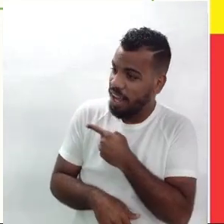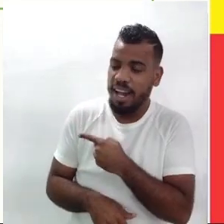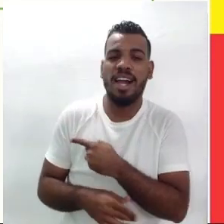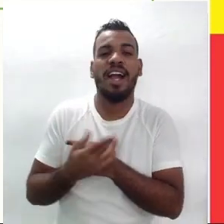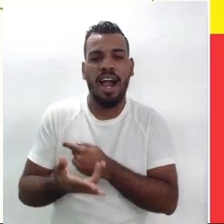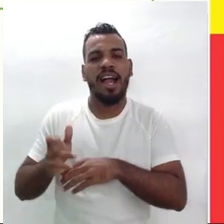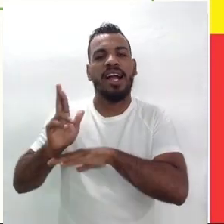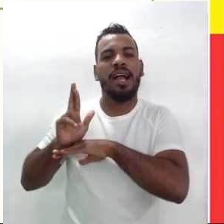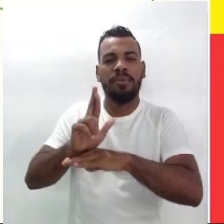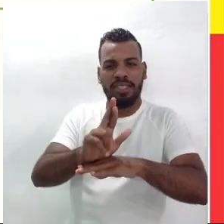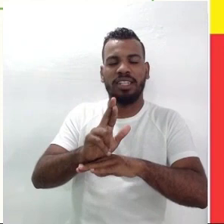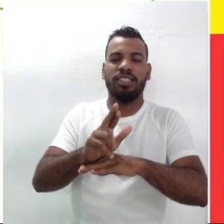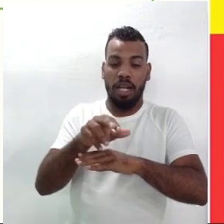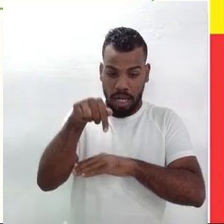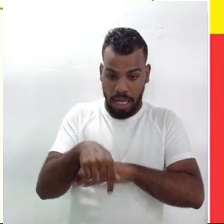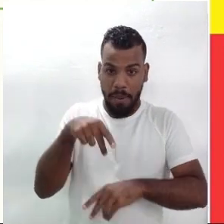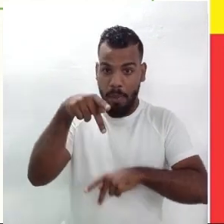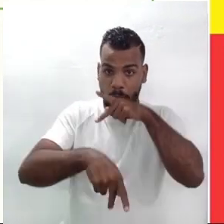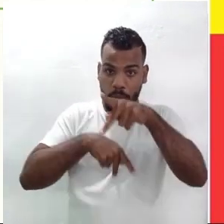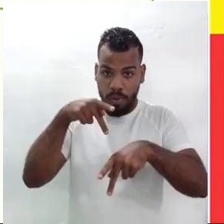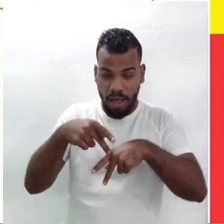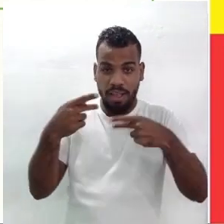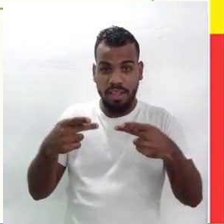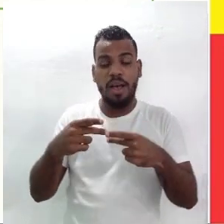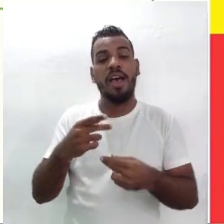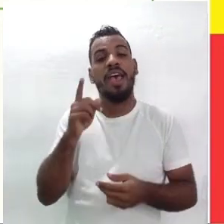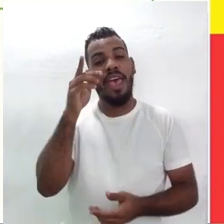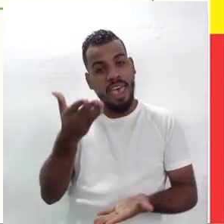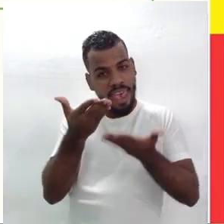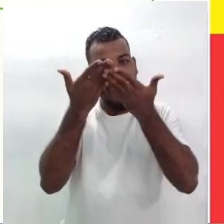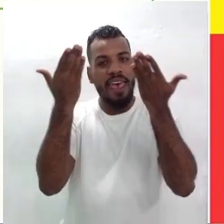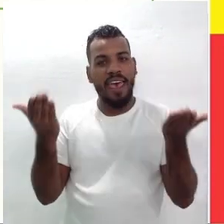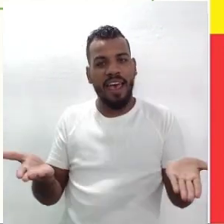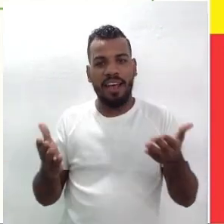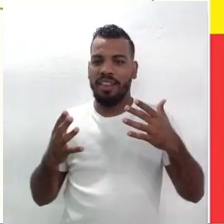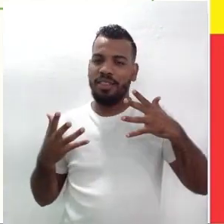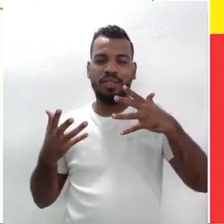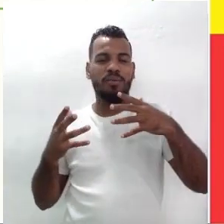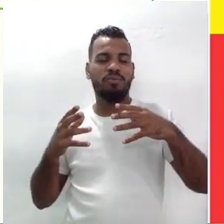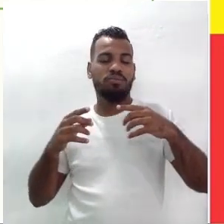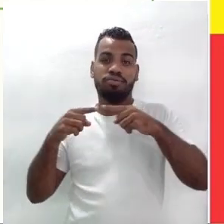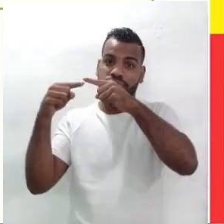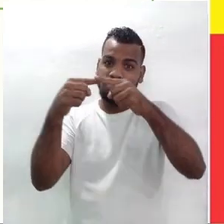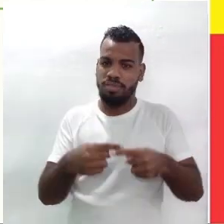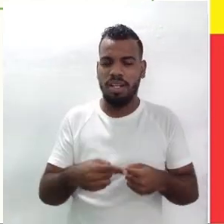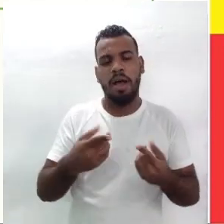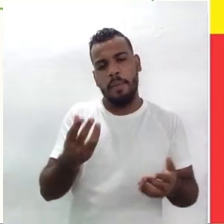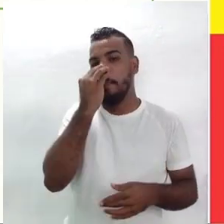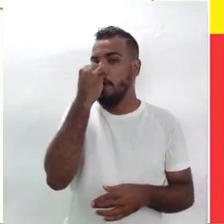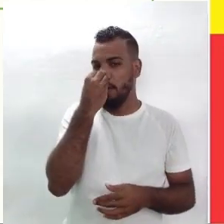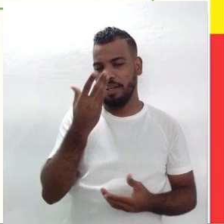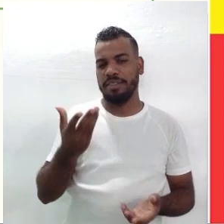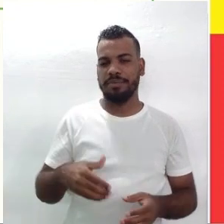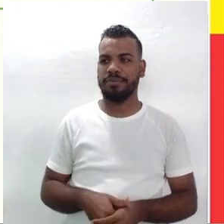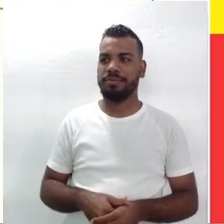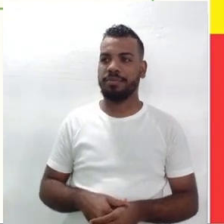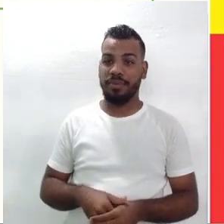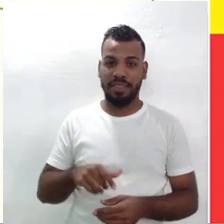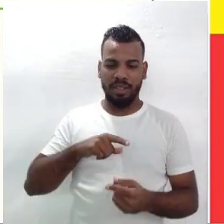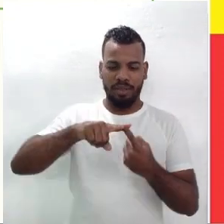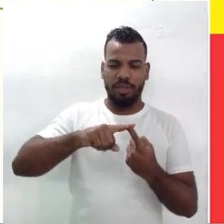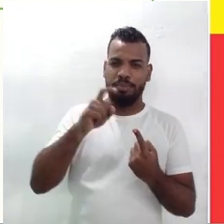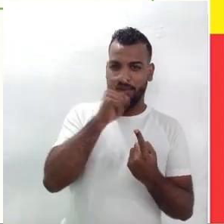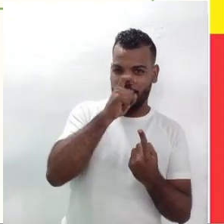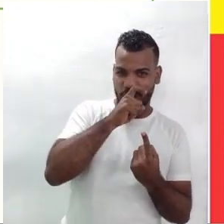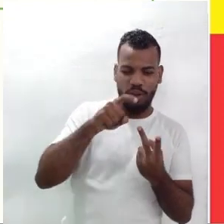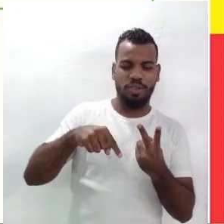representação nossa, popular da figura que é a universal do palhaço. E aí a coloca o cômico, o mentiroso,